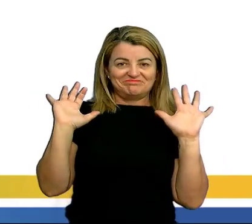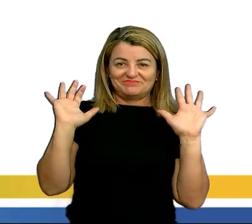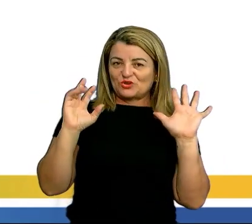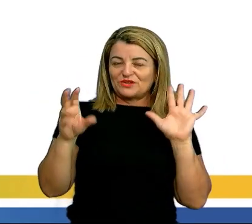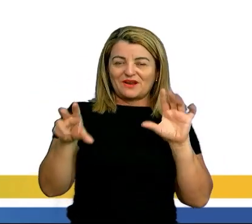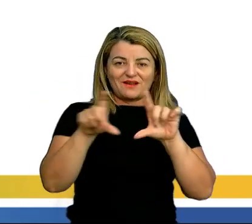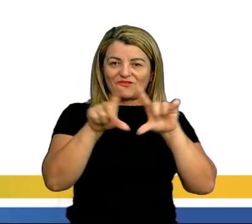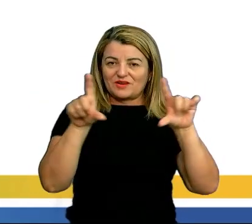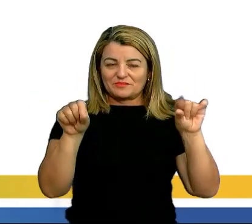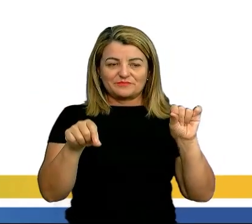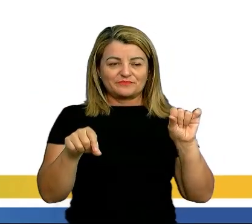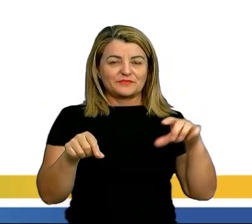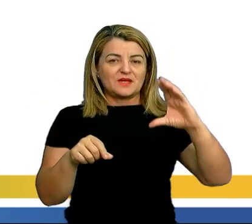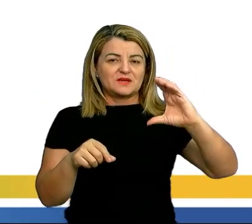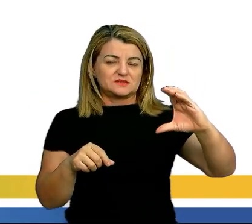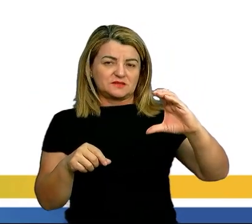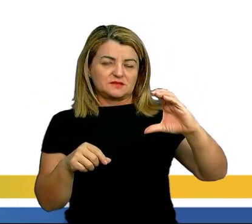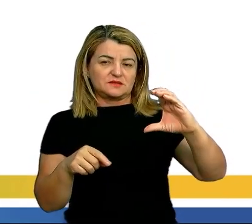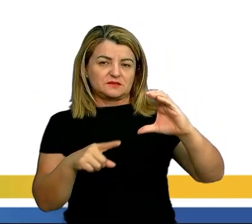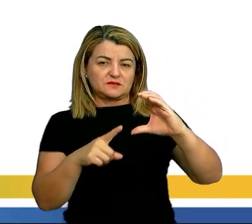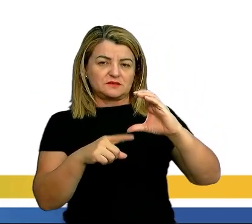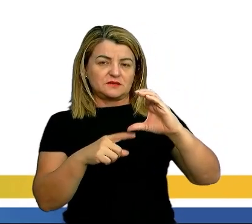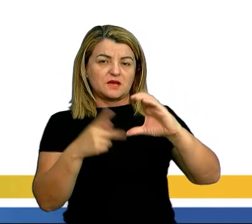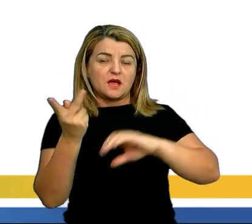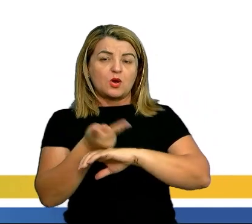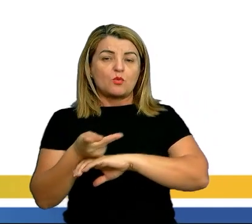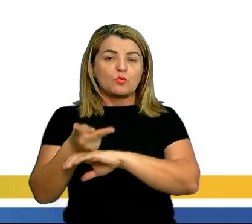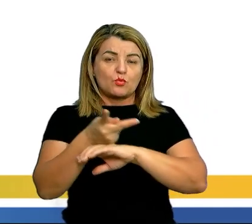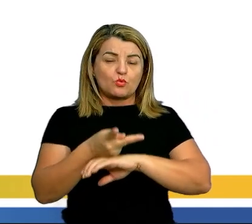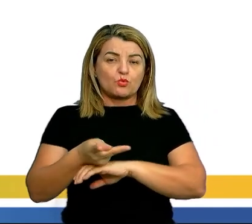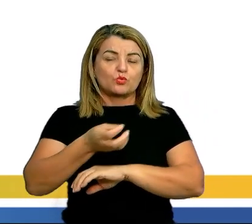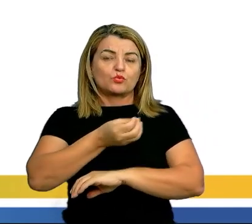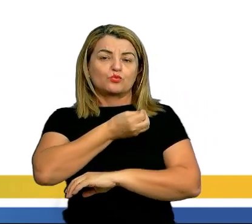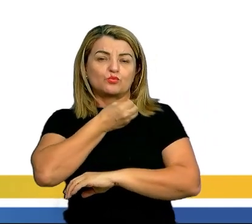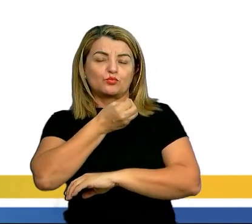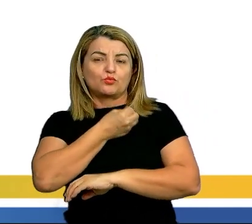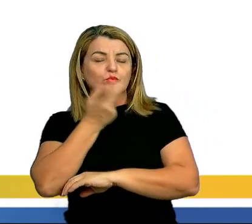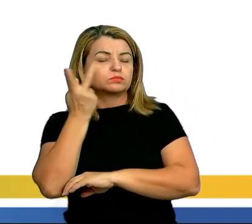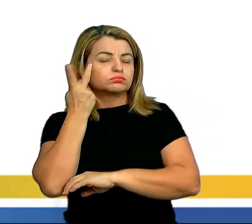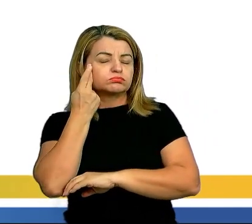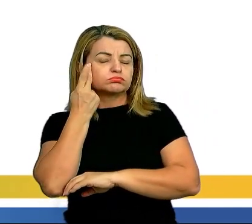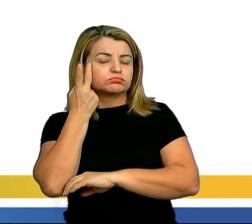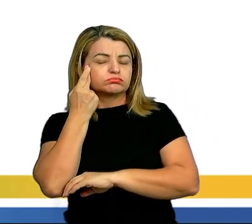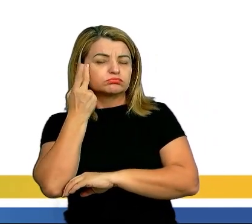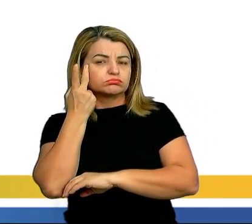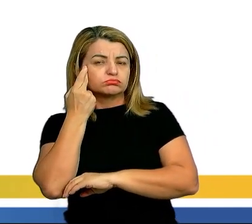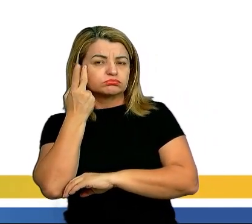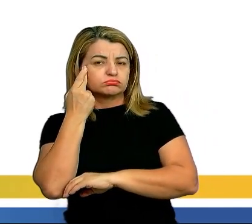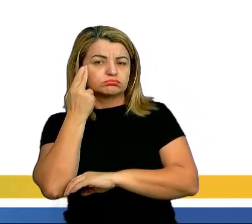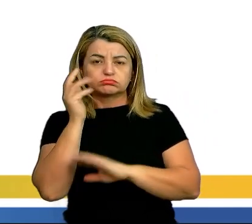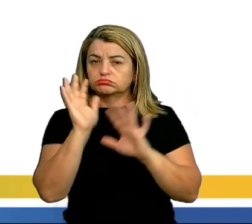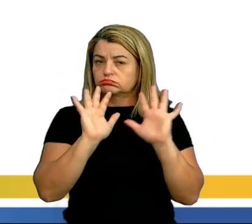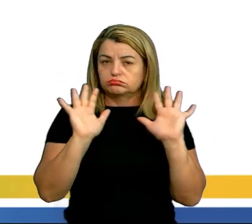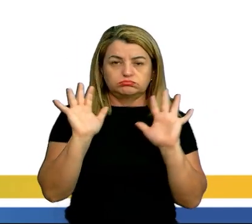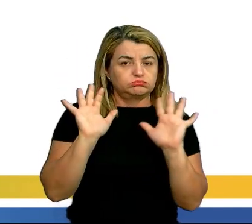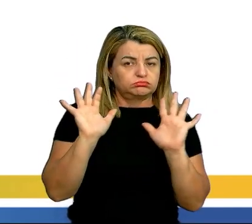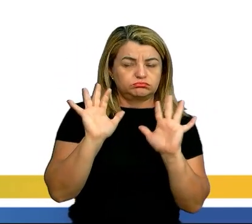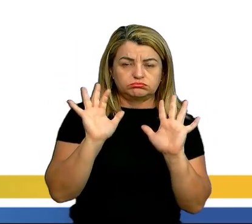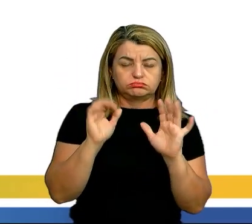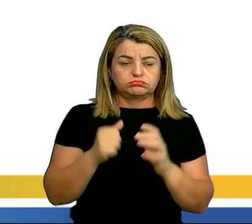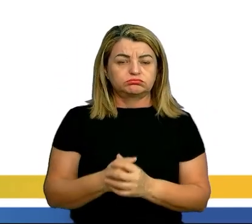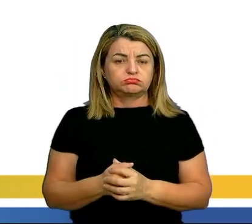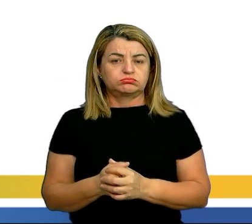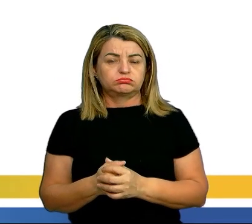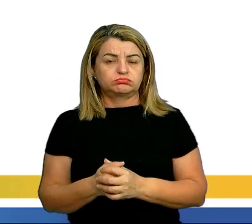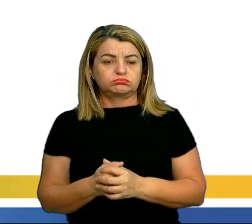leitura. Letra C, a busca por uma vida mais natural, então, também não é isso que apresenta